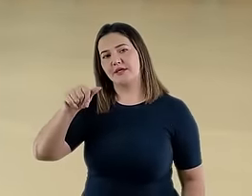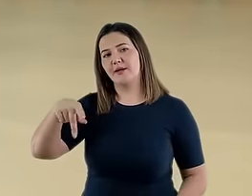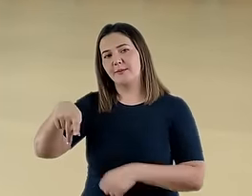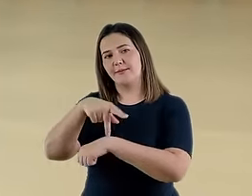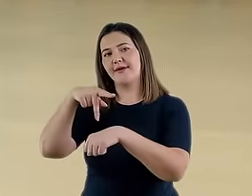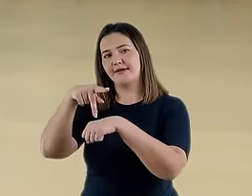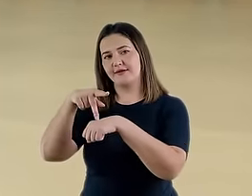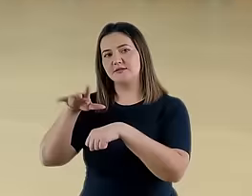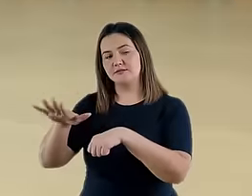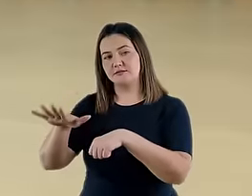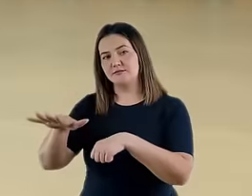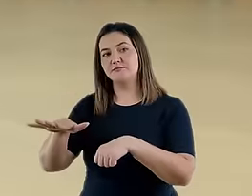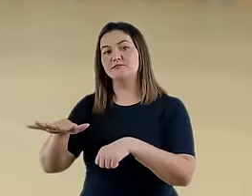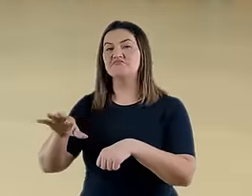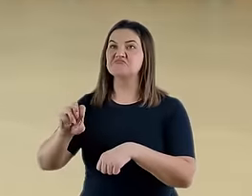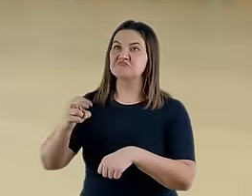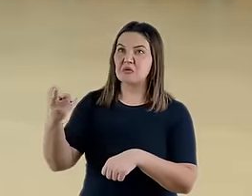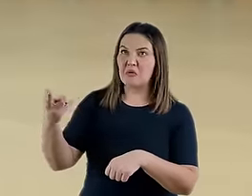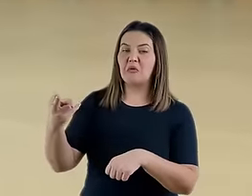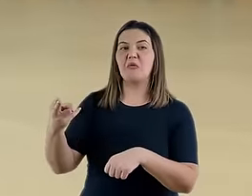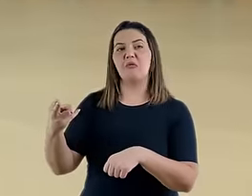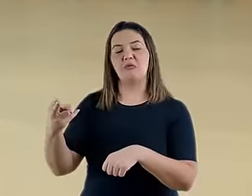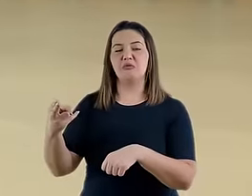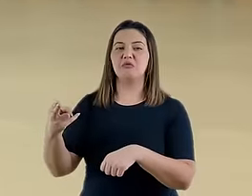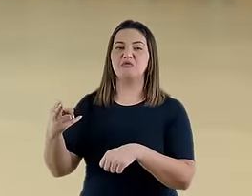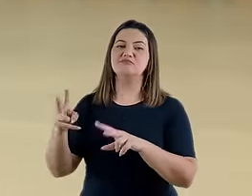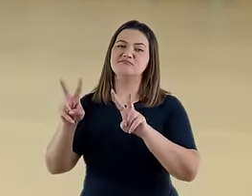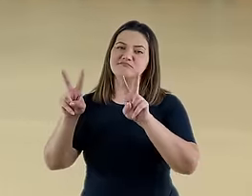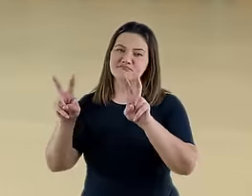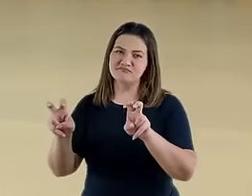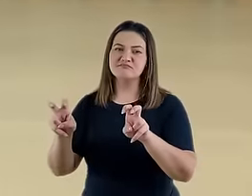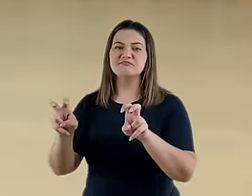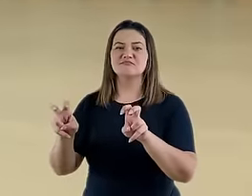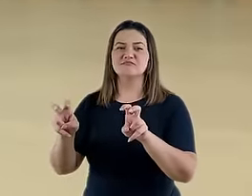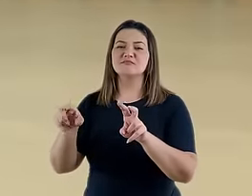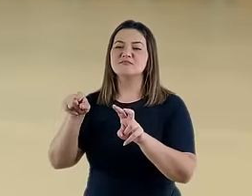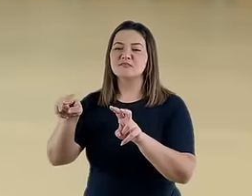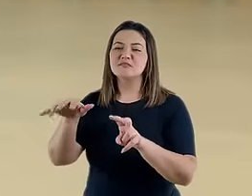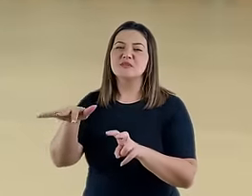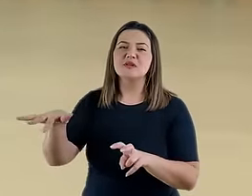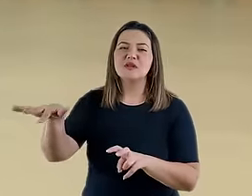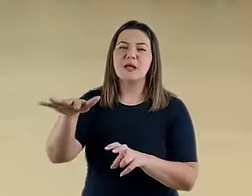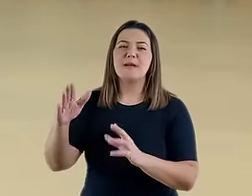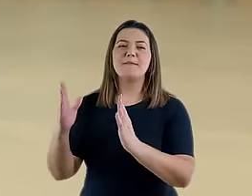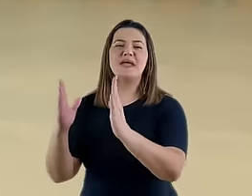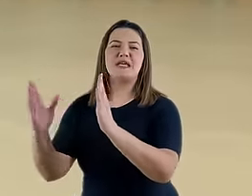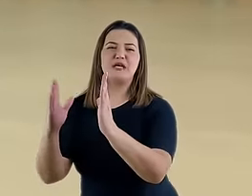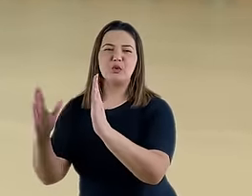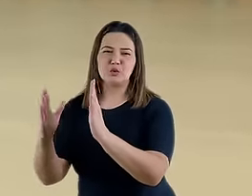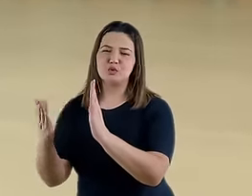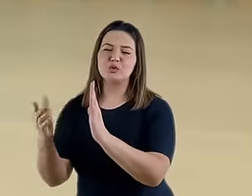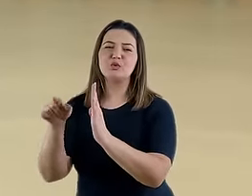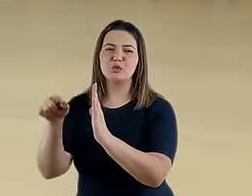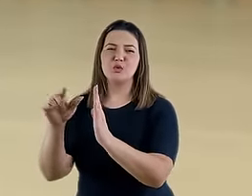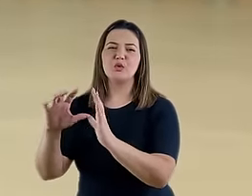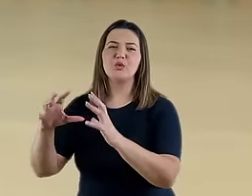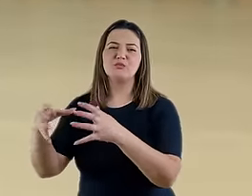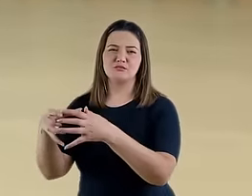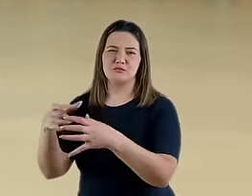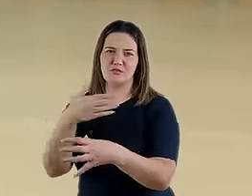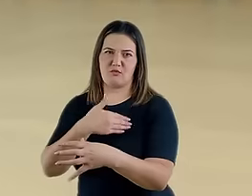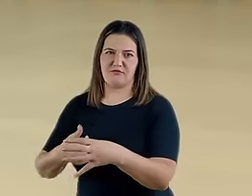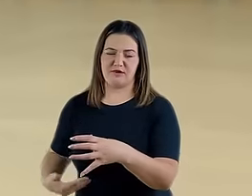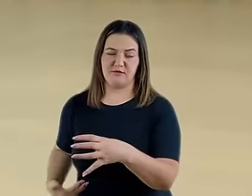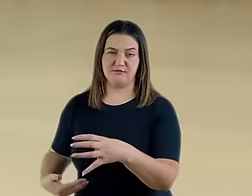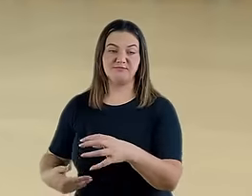turco-otomano, ou como uma reencarnação dos dias do califato. Enquanto o reino do